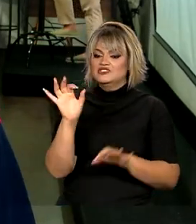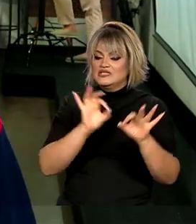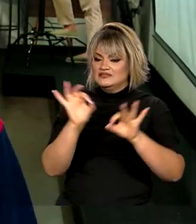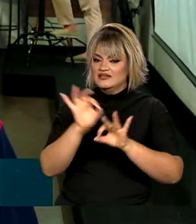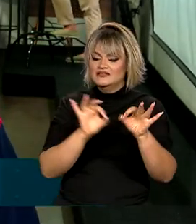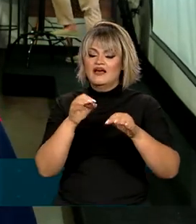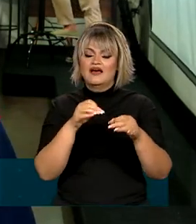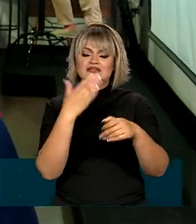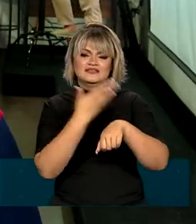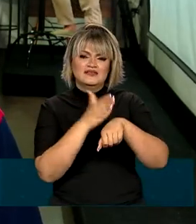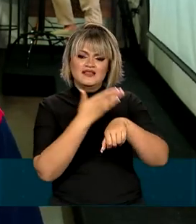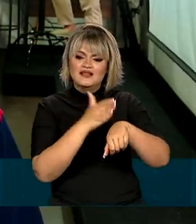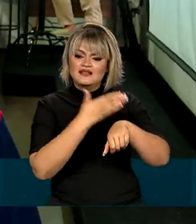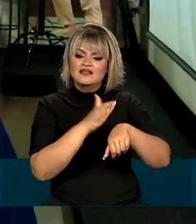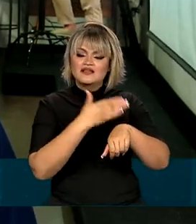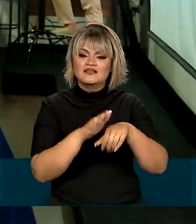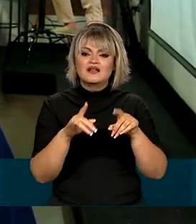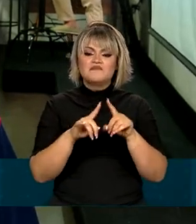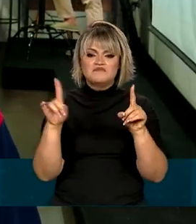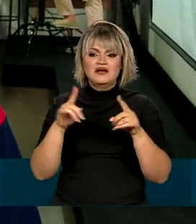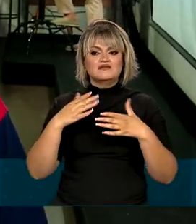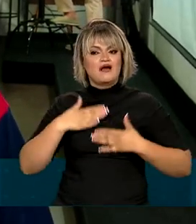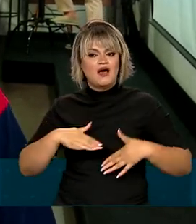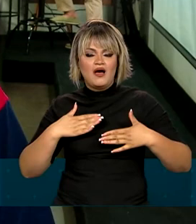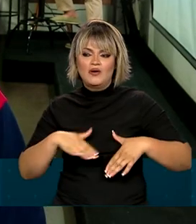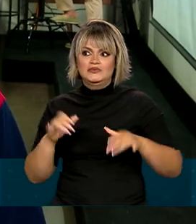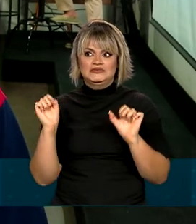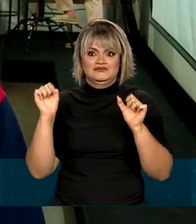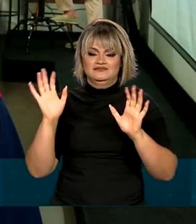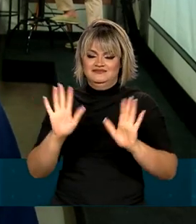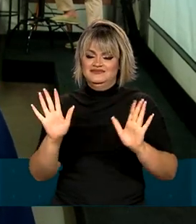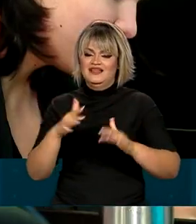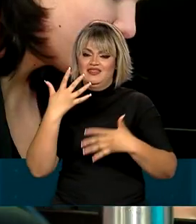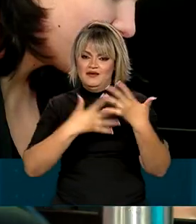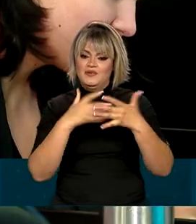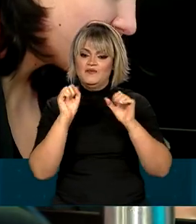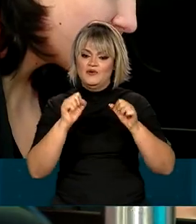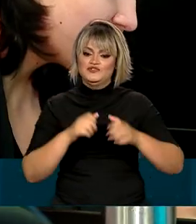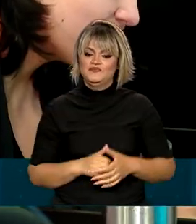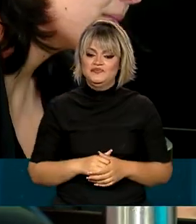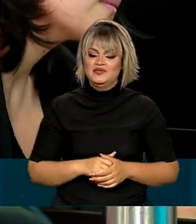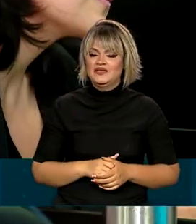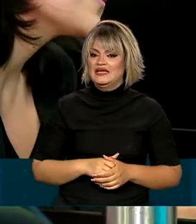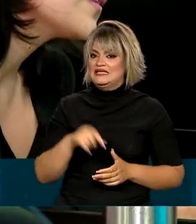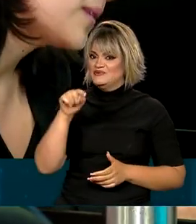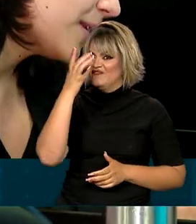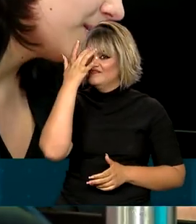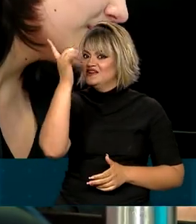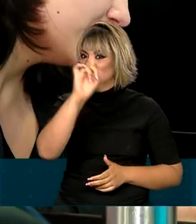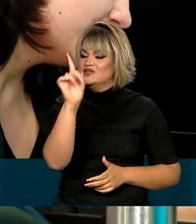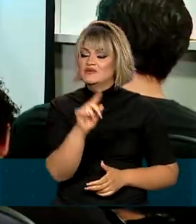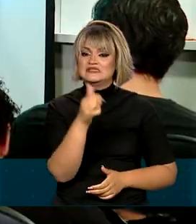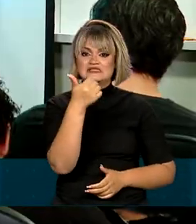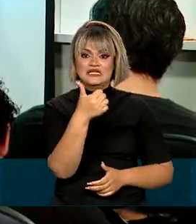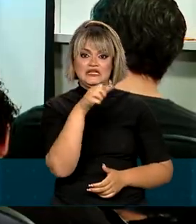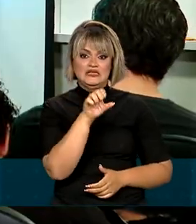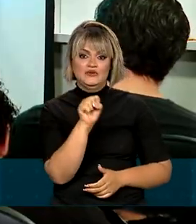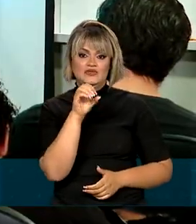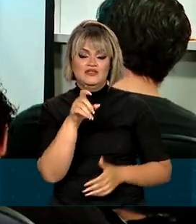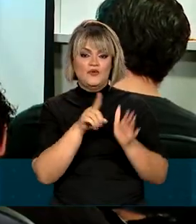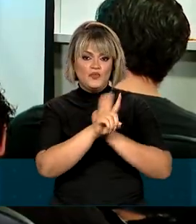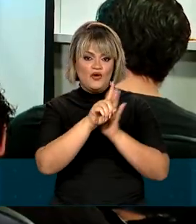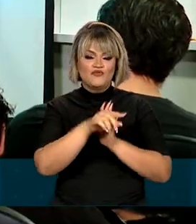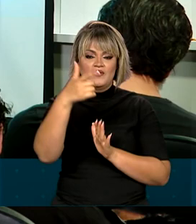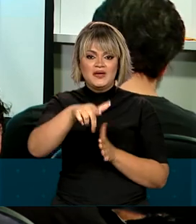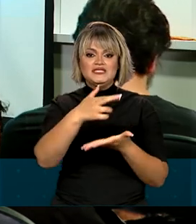preparar, fazer bastante exercício, mas também com calma, não ficar muito nervosa, senão atrapalha. A tarefa não é fácil, são 180 questões